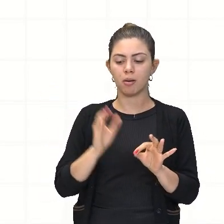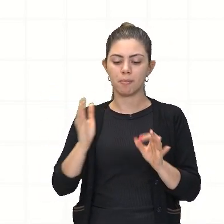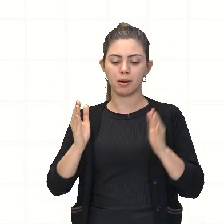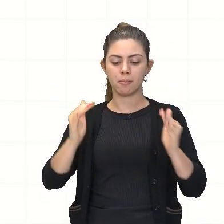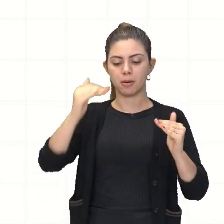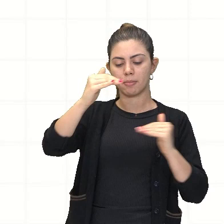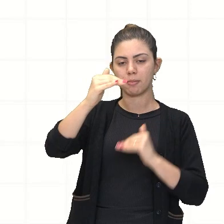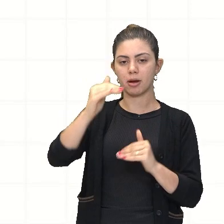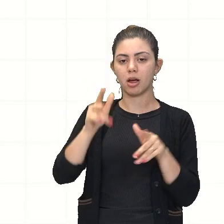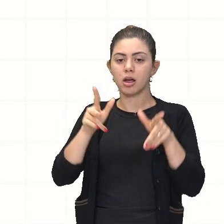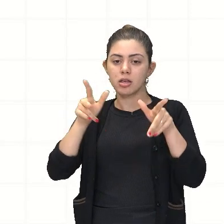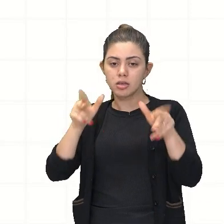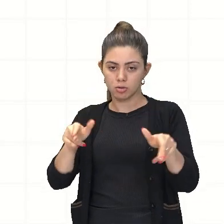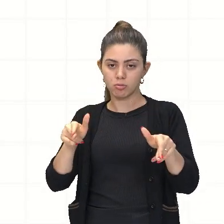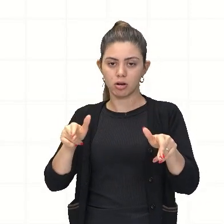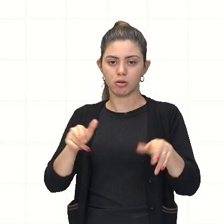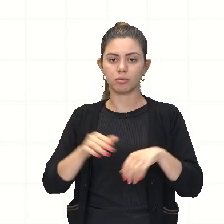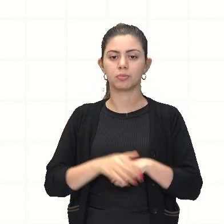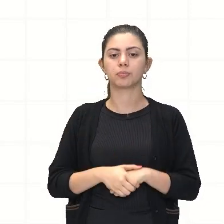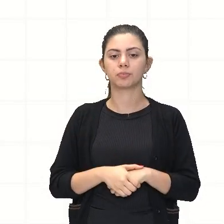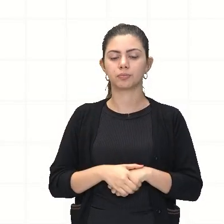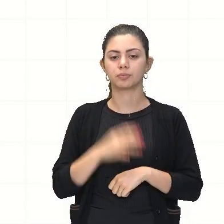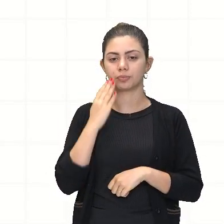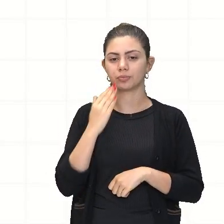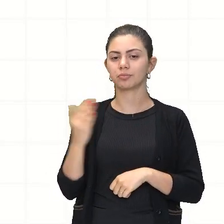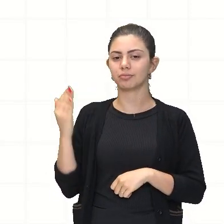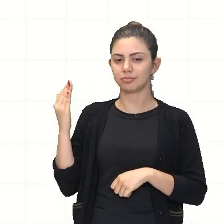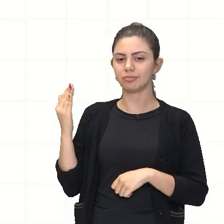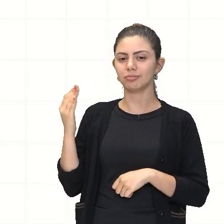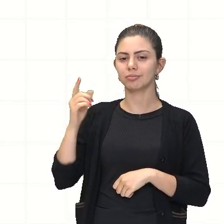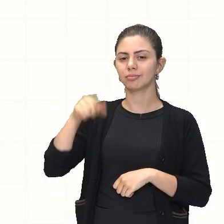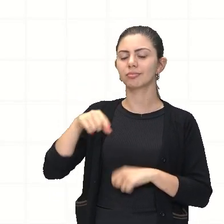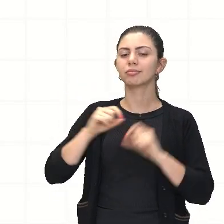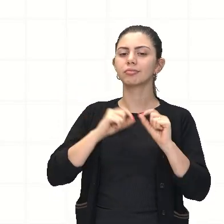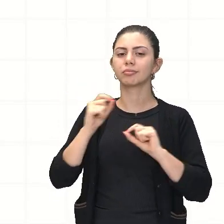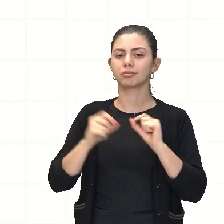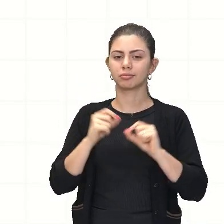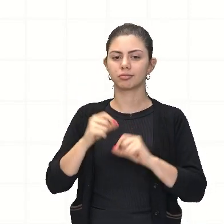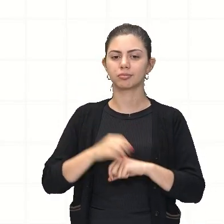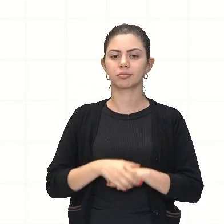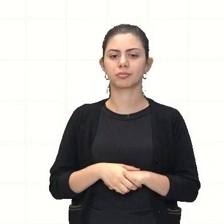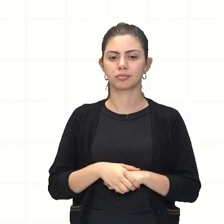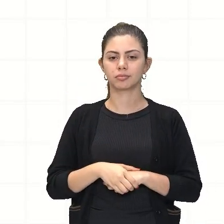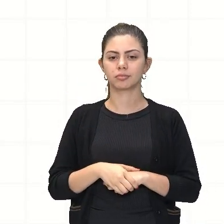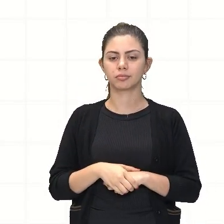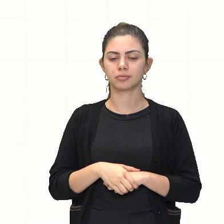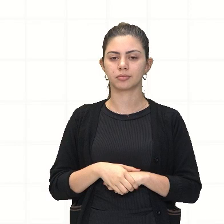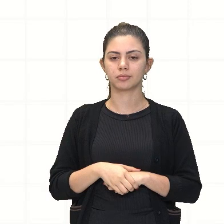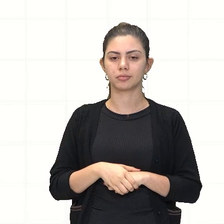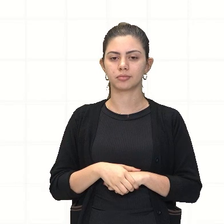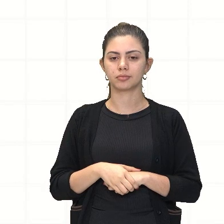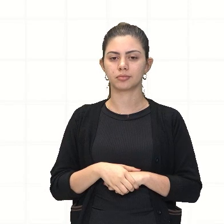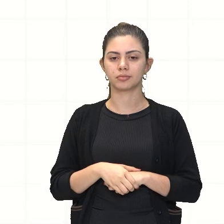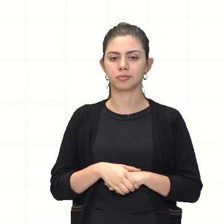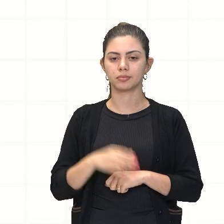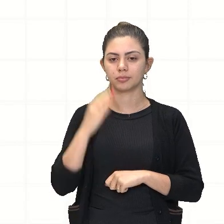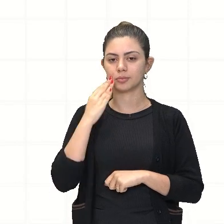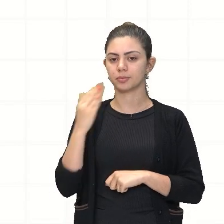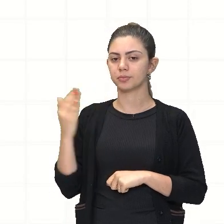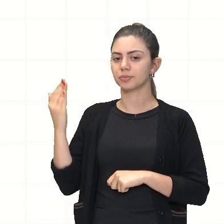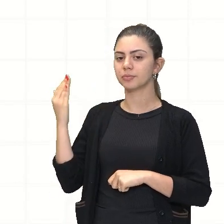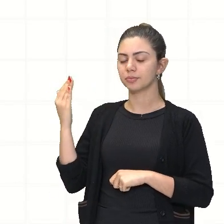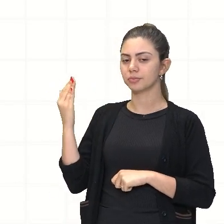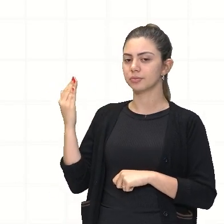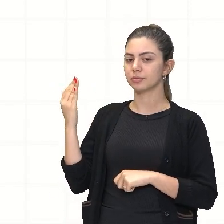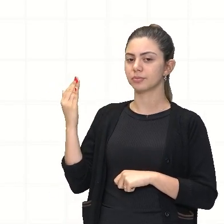são esses lados opostos? São esses aqui, ó, aqui. Opa! Ó, lados opostos. Esse aqui, pessoal.